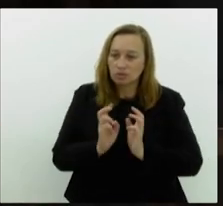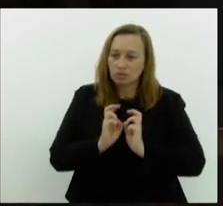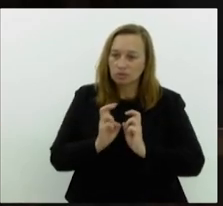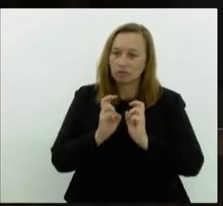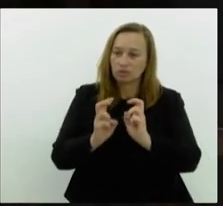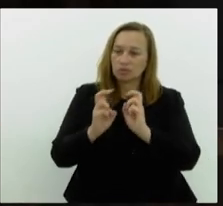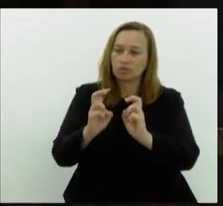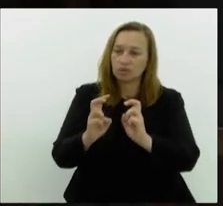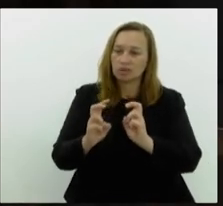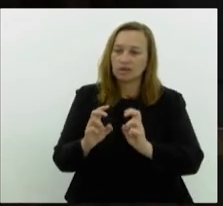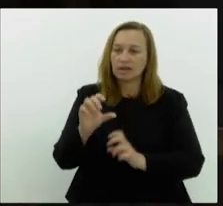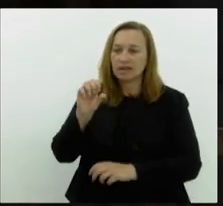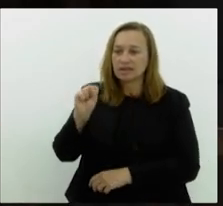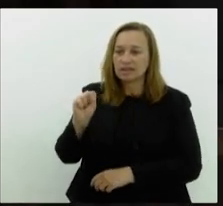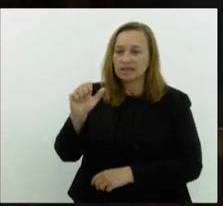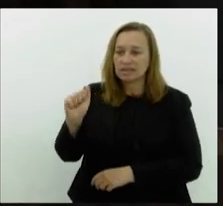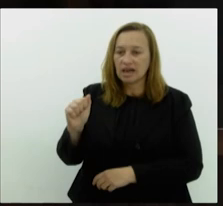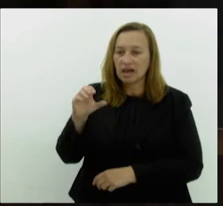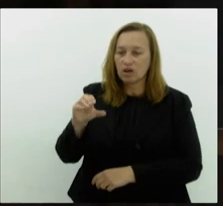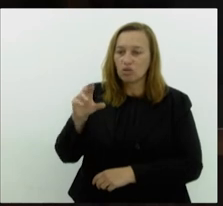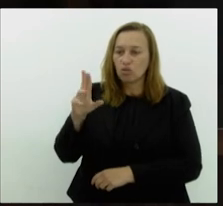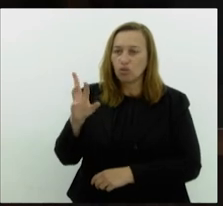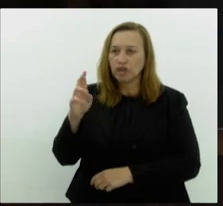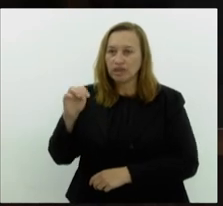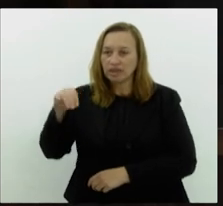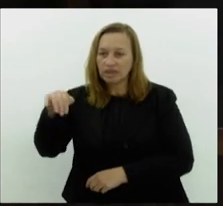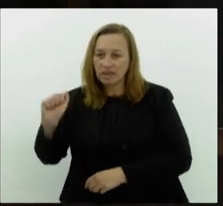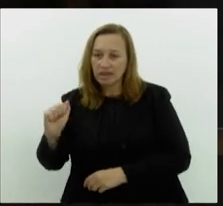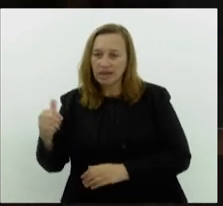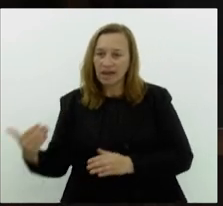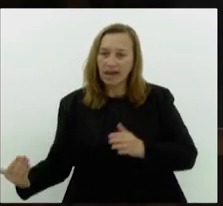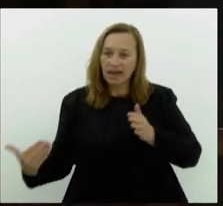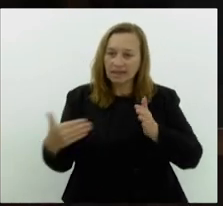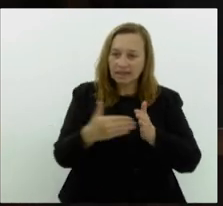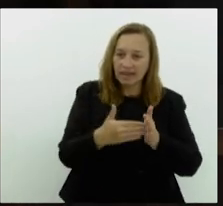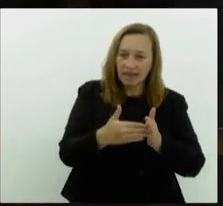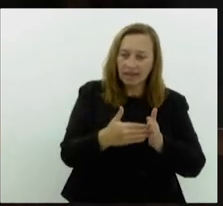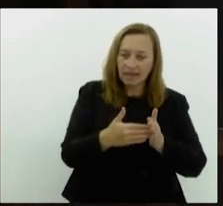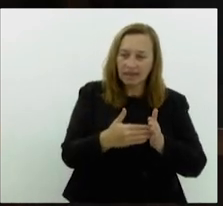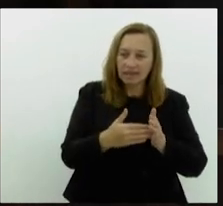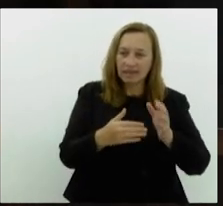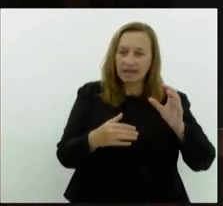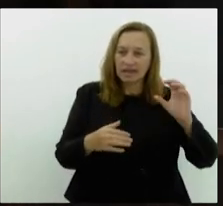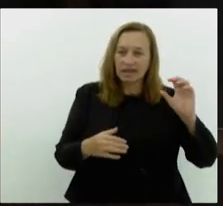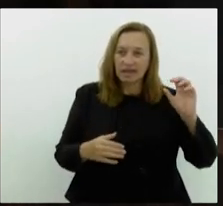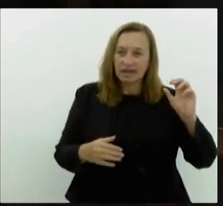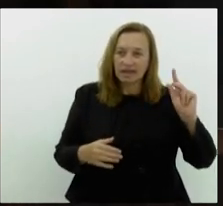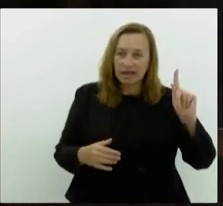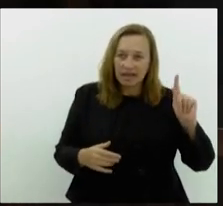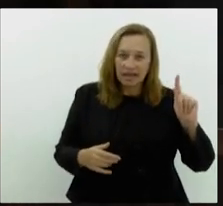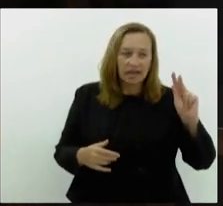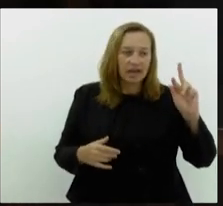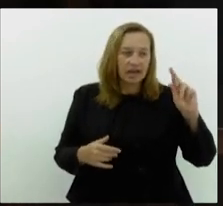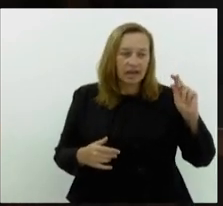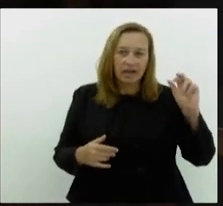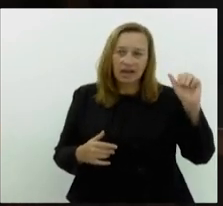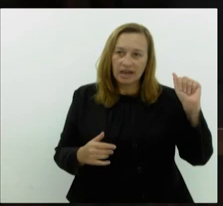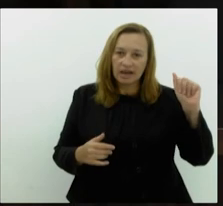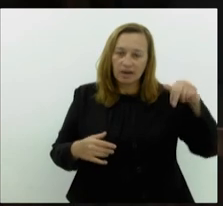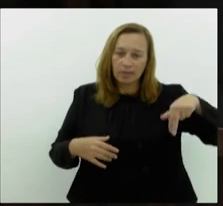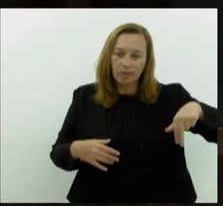Sacuruna até a estação ferroviária Gramacho, no município de Duque de Caxia. Parecendo